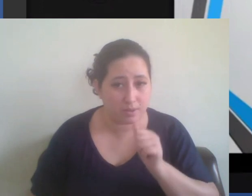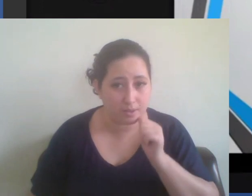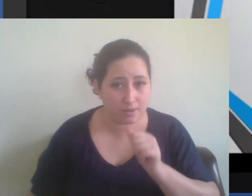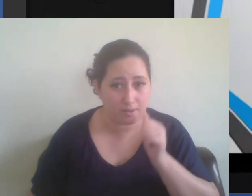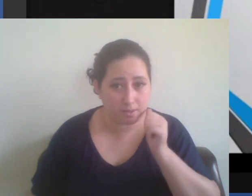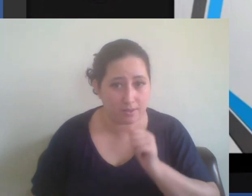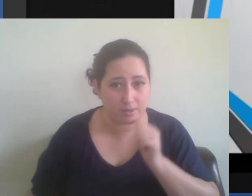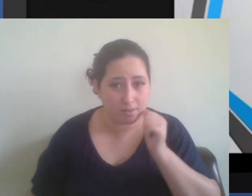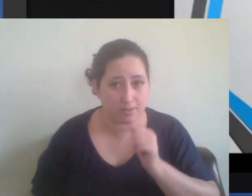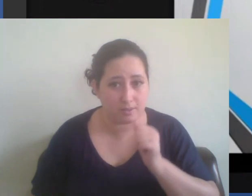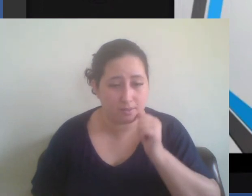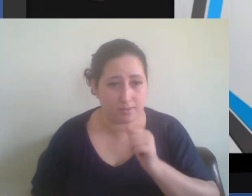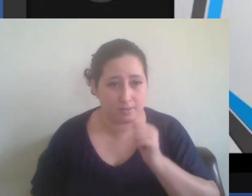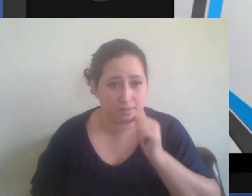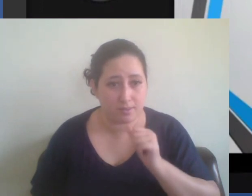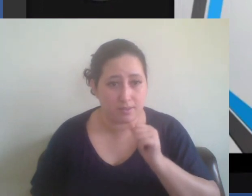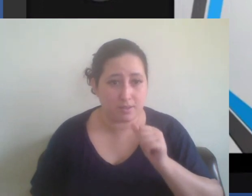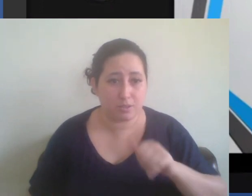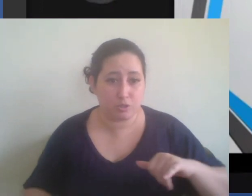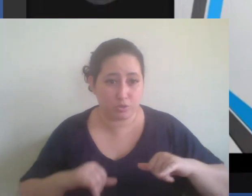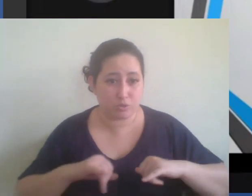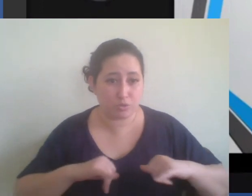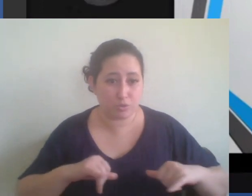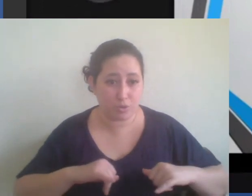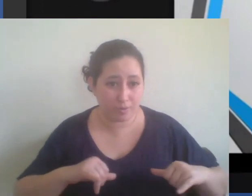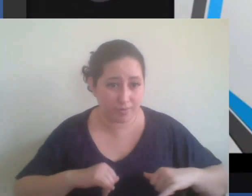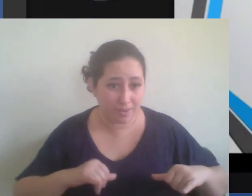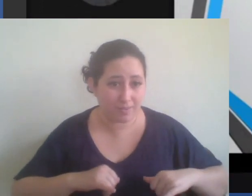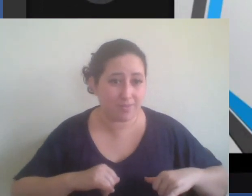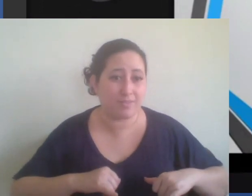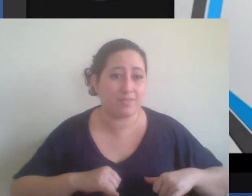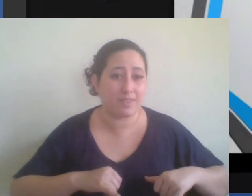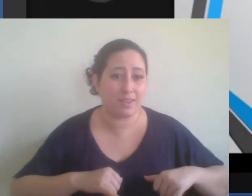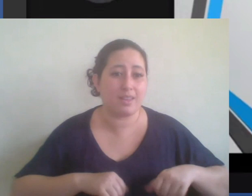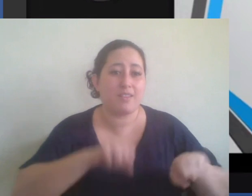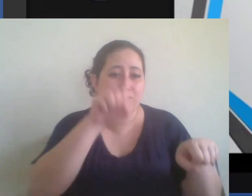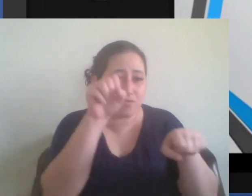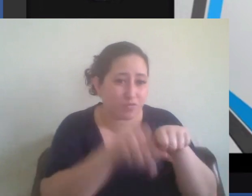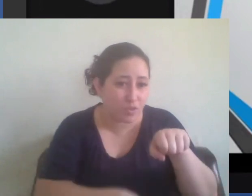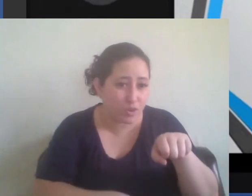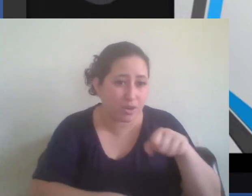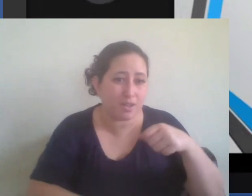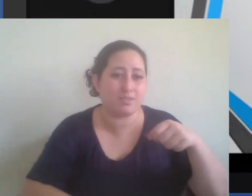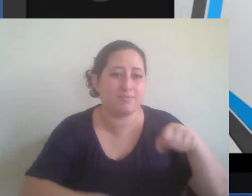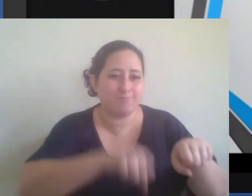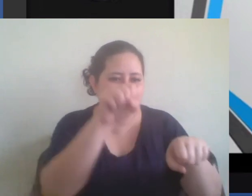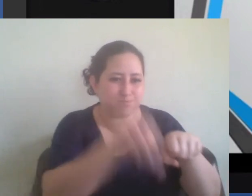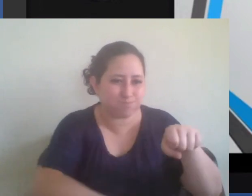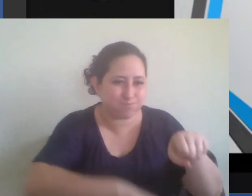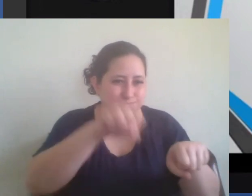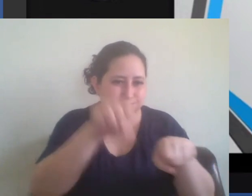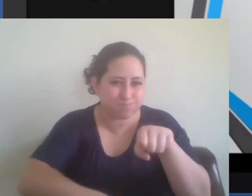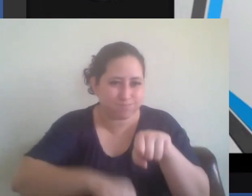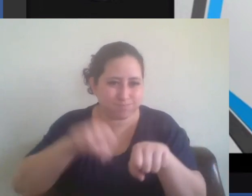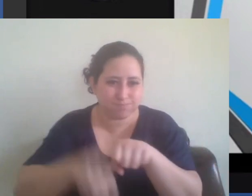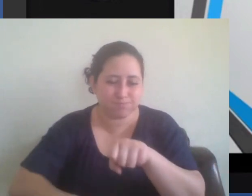sofreram algum tipo de violência violência sexual né durante a guerra